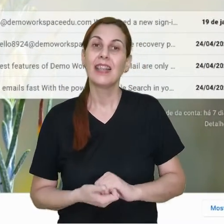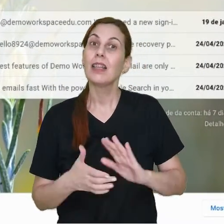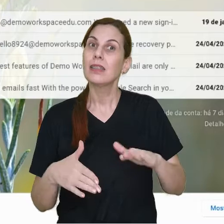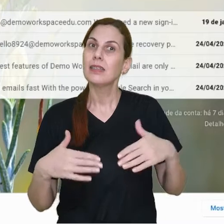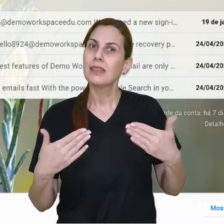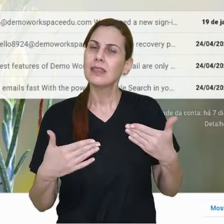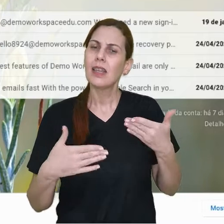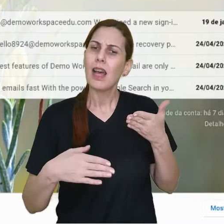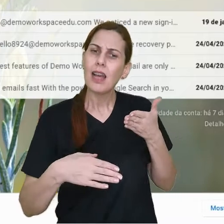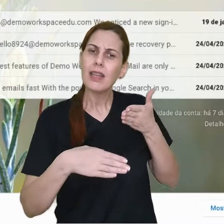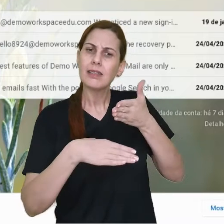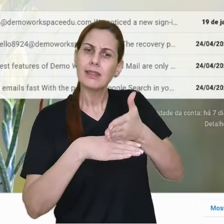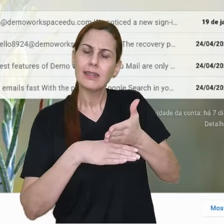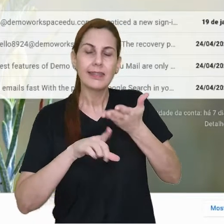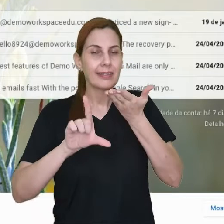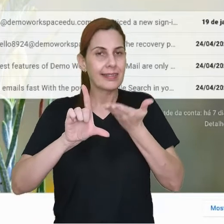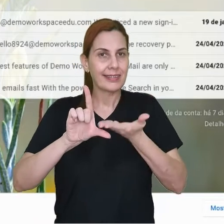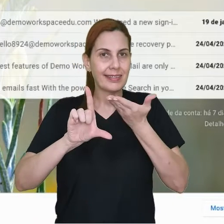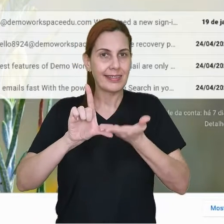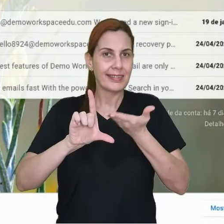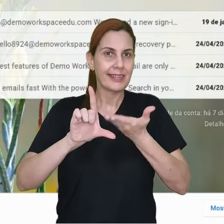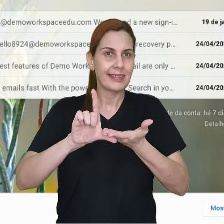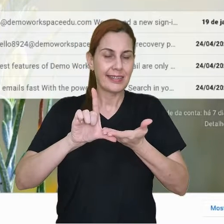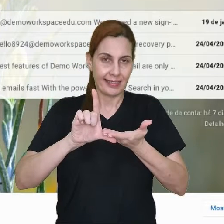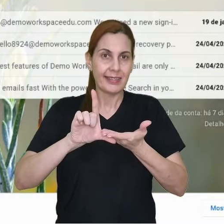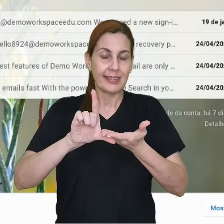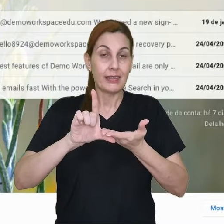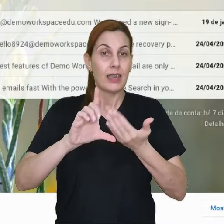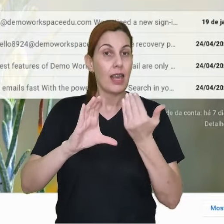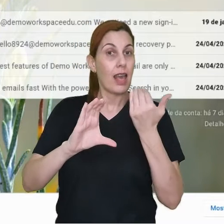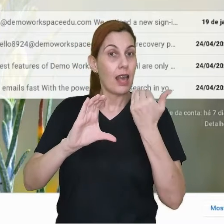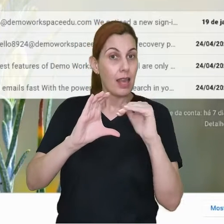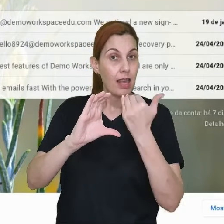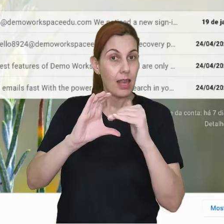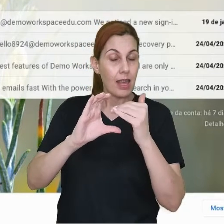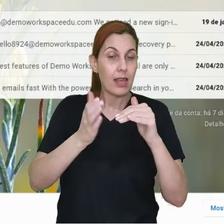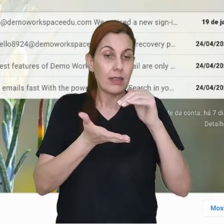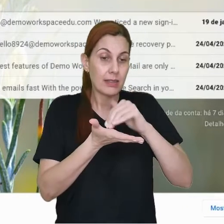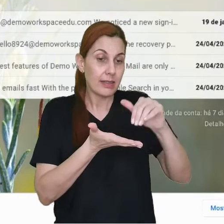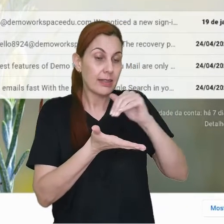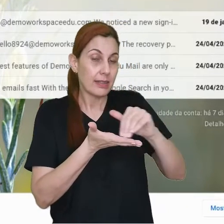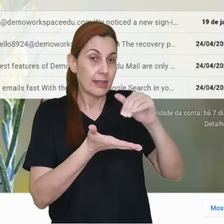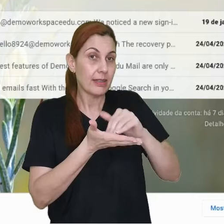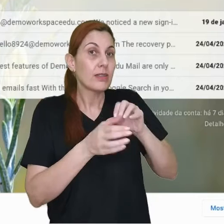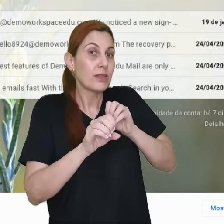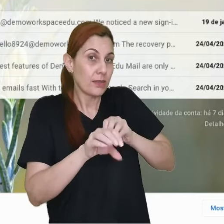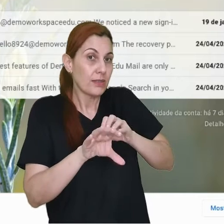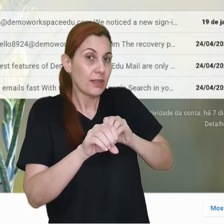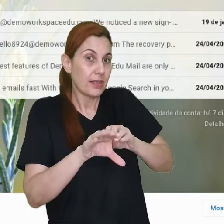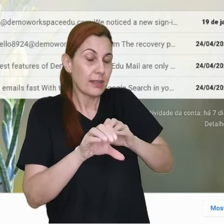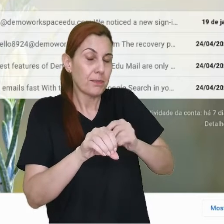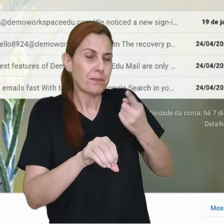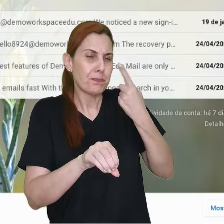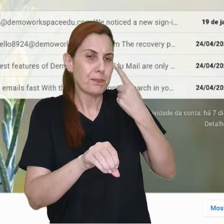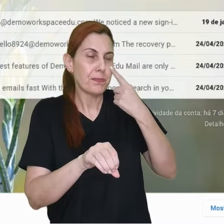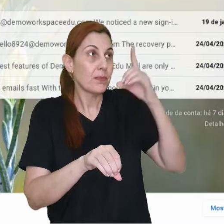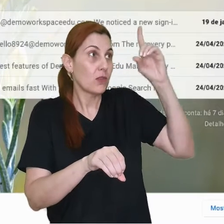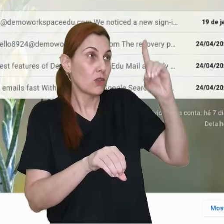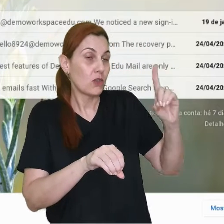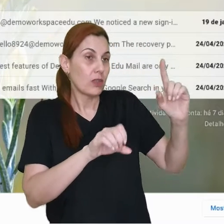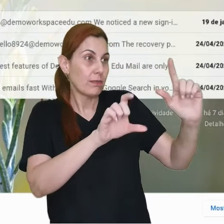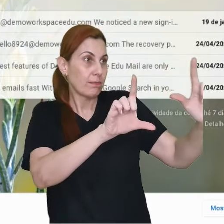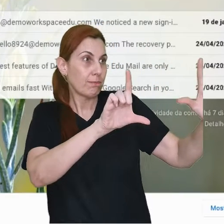a gente acessar o Google Sala de Aula, lá pelo seu e-mail institucional, você vem aqui do seu lado direito,